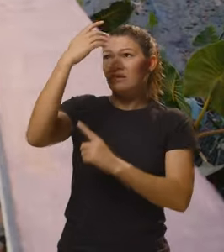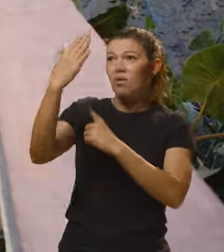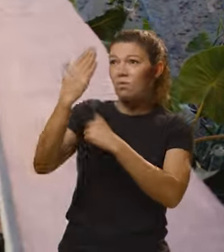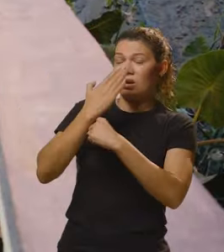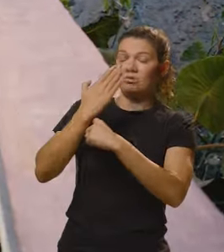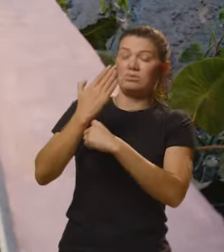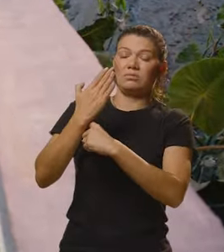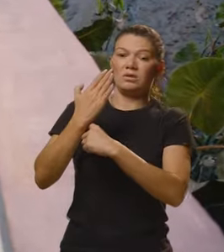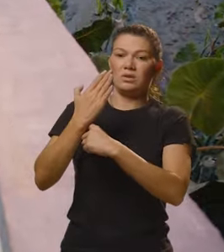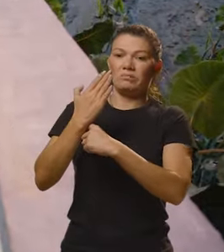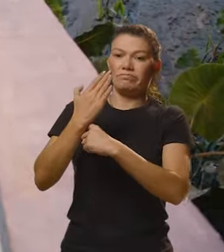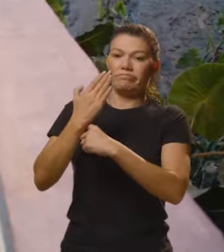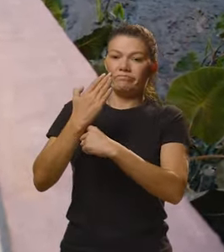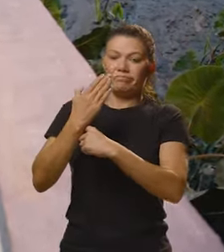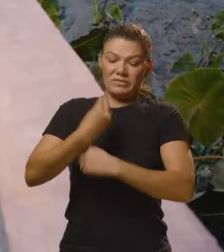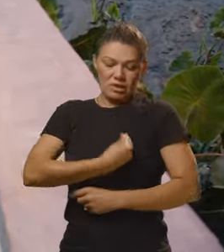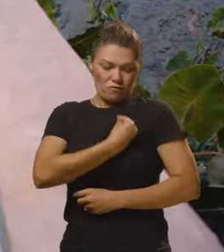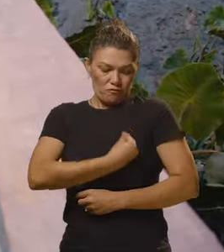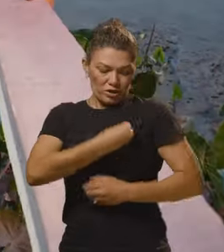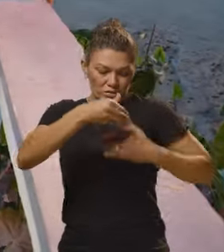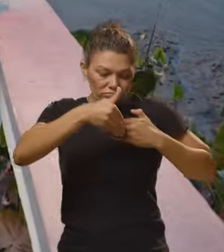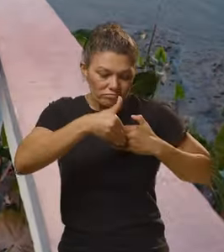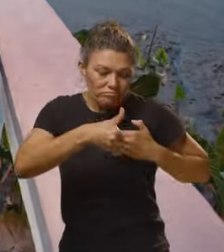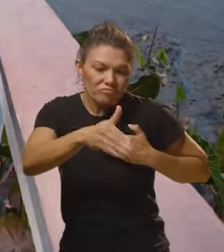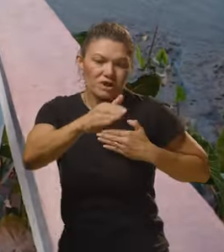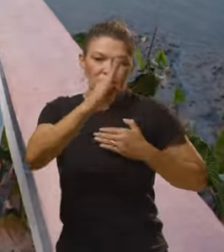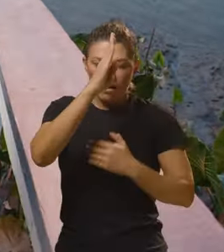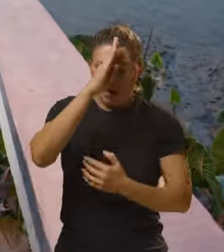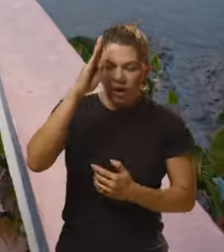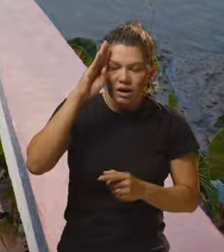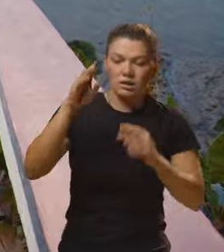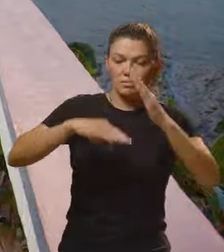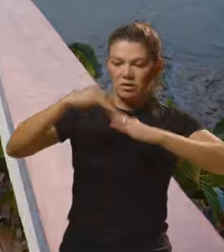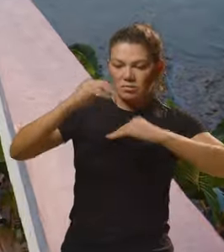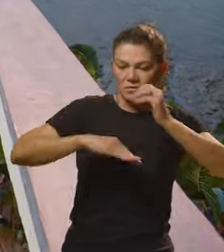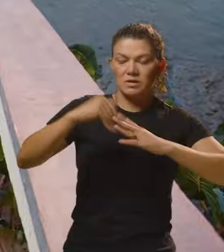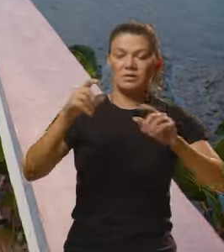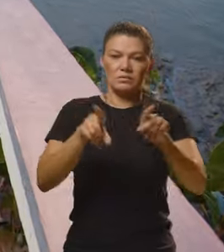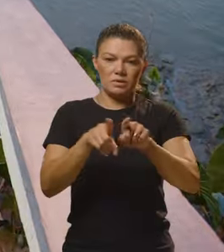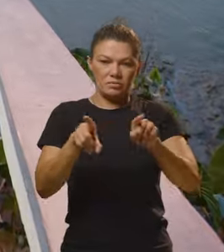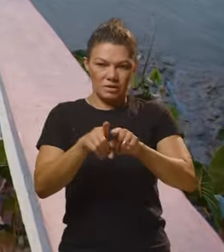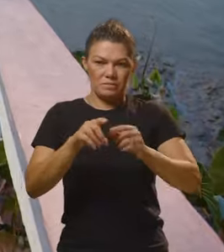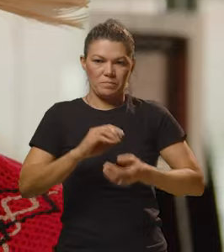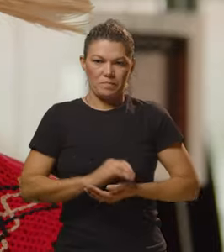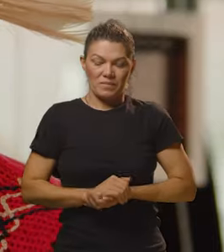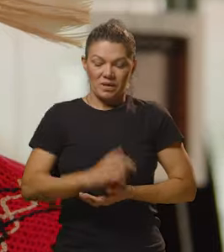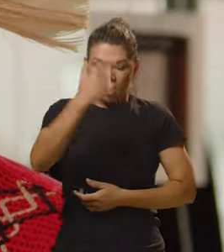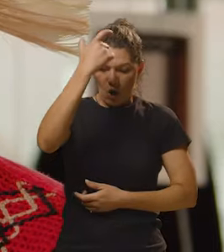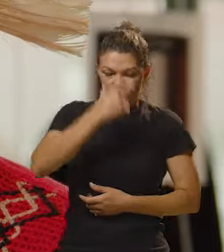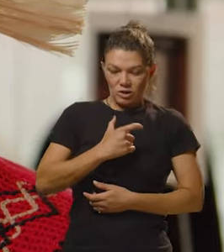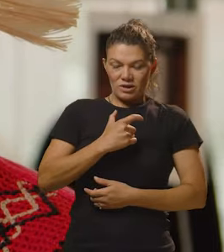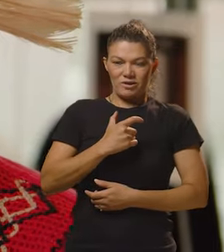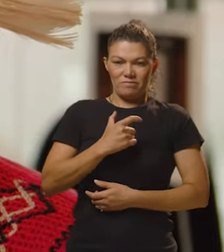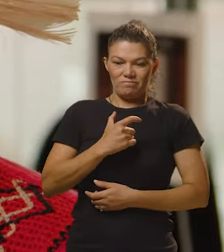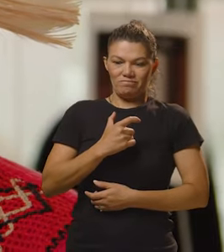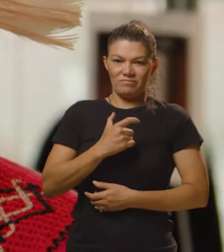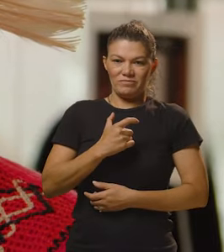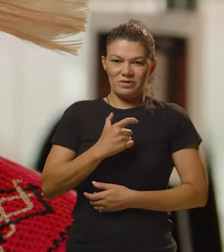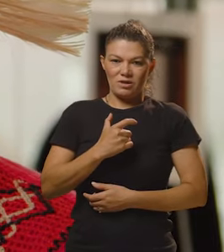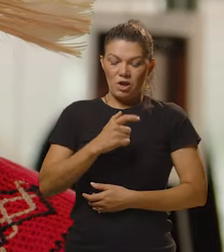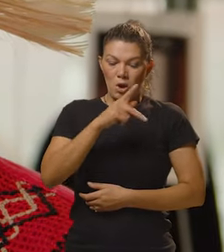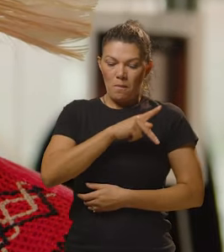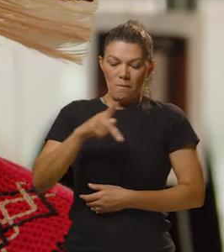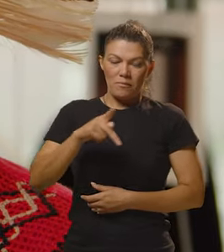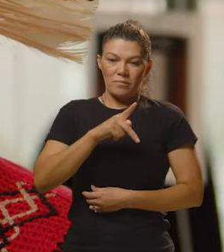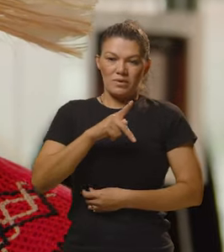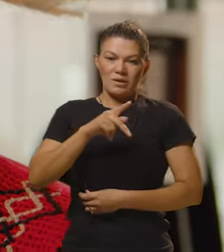que favoreça ele na sua vida, tanto acadêmica quanto profissional. Hoje quem vos fala não é só